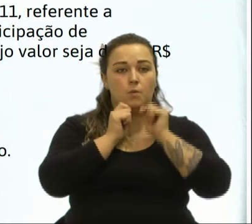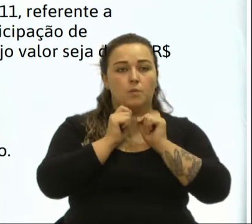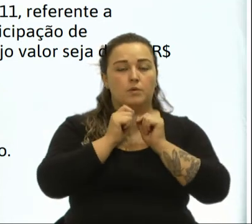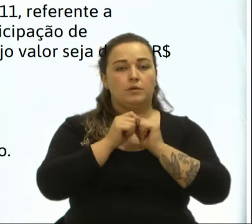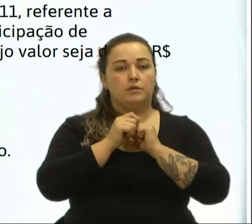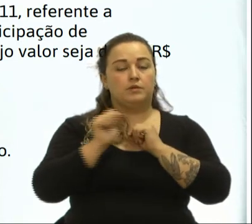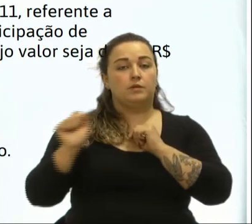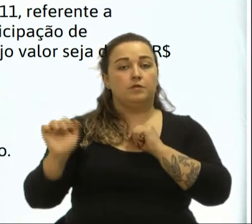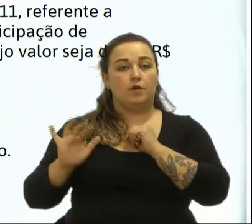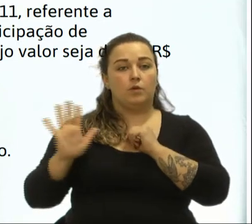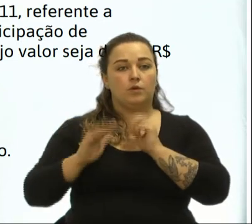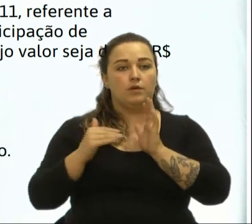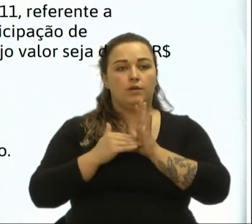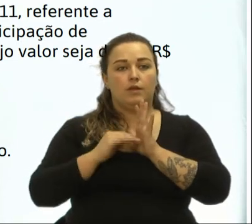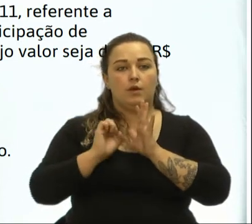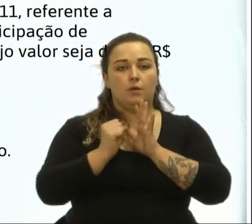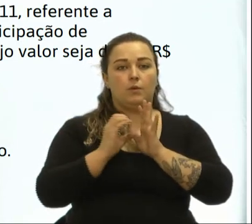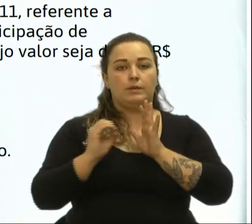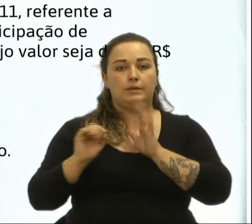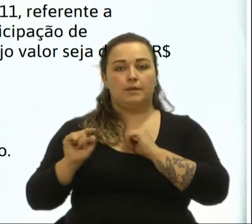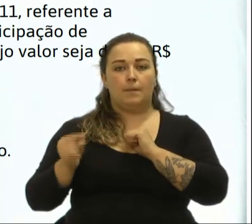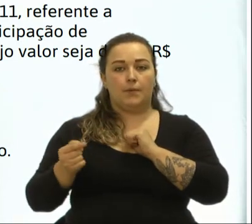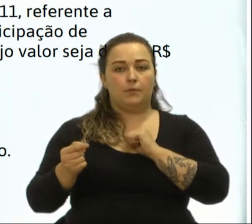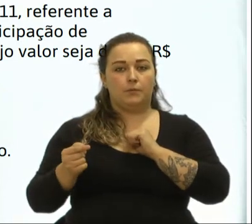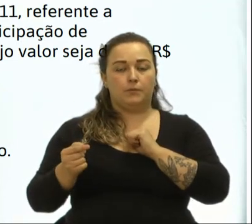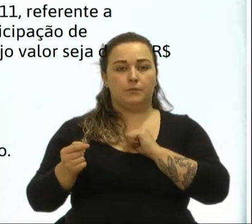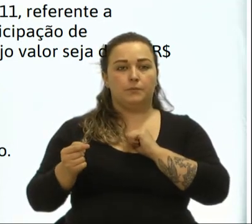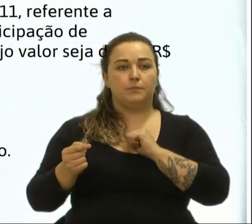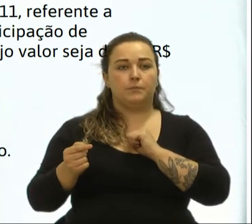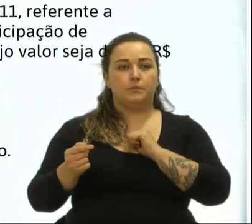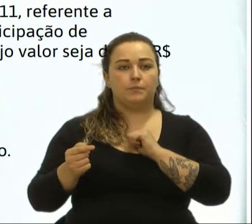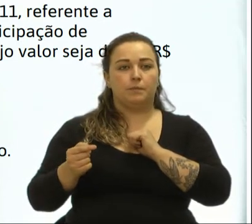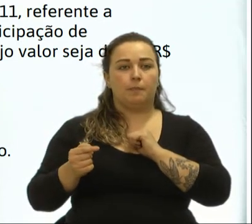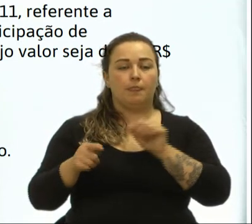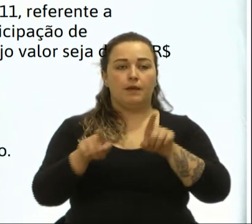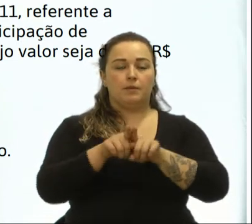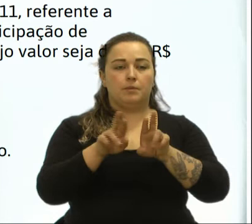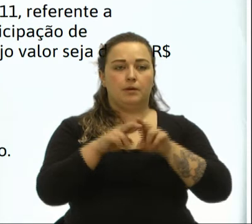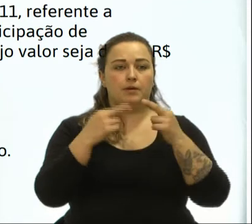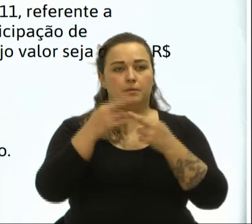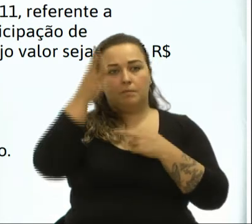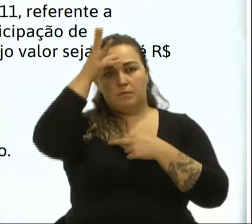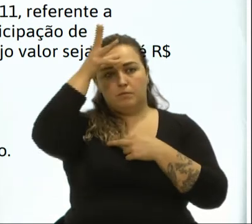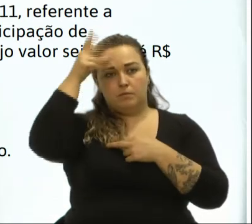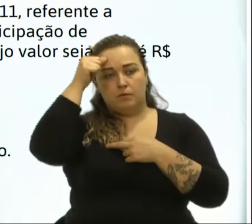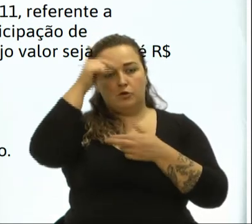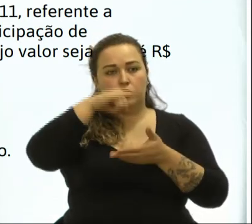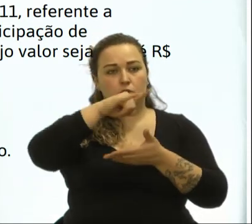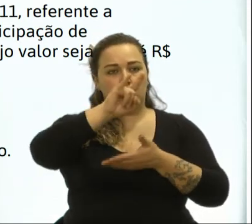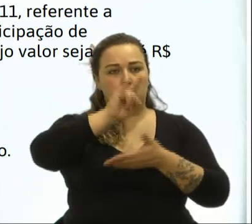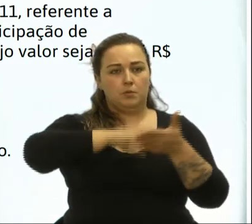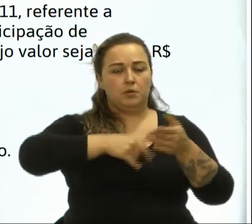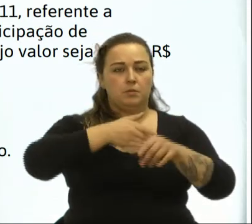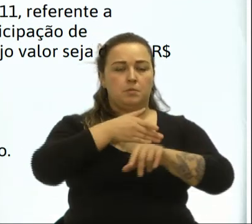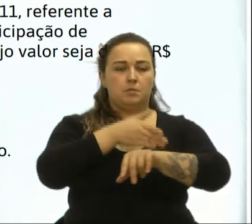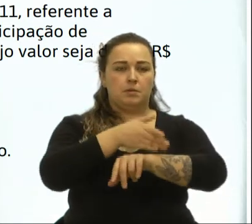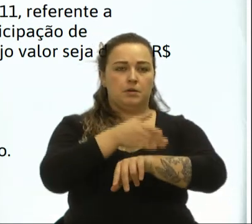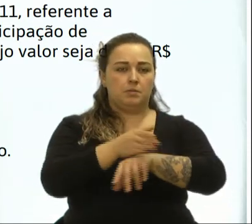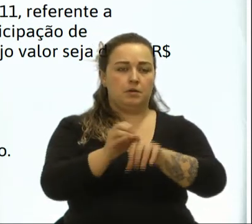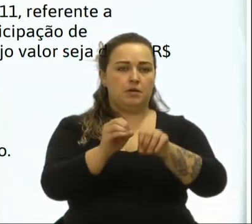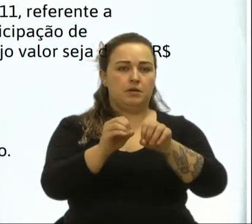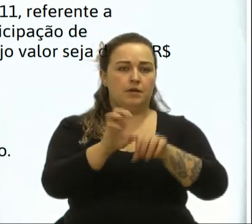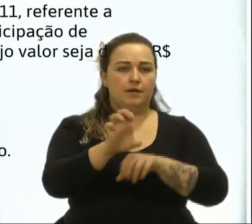até 80 mil, né, em licitações, reuniões públicas, moções, participações em eventos do